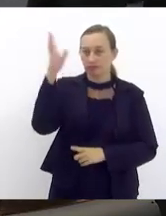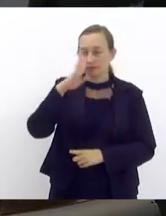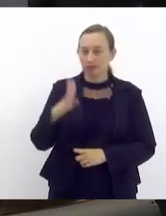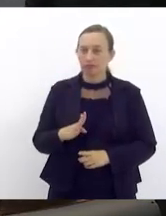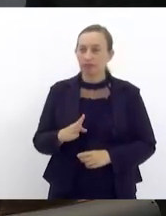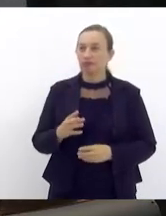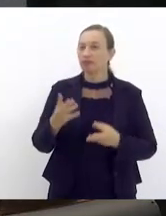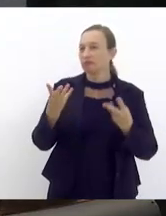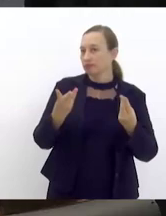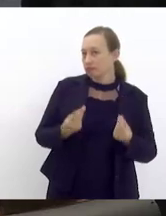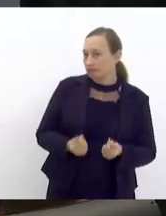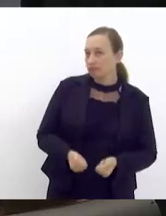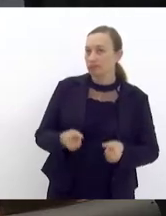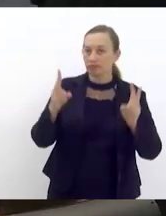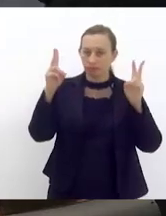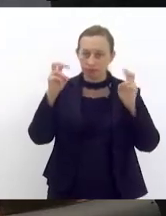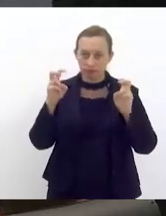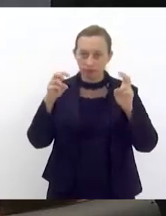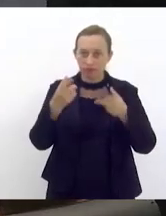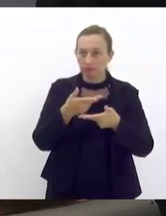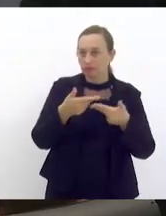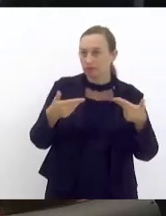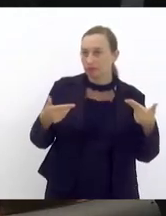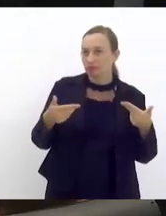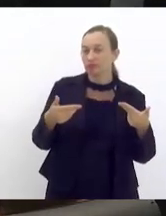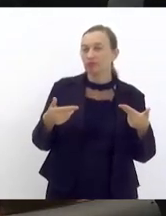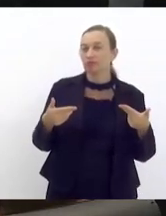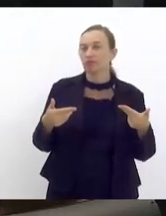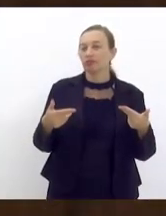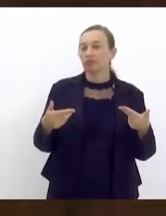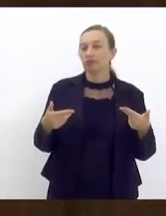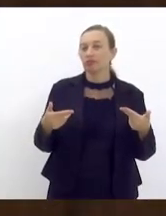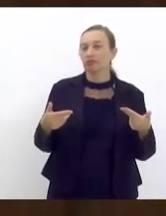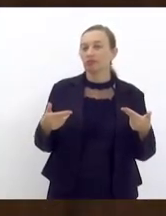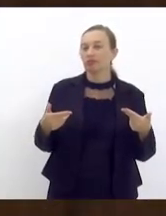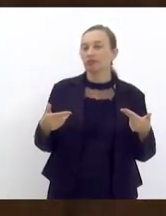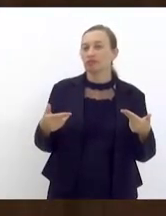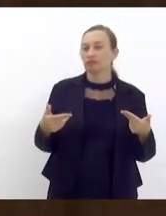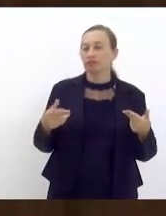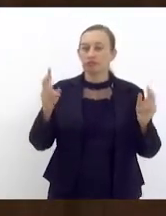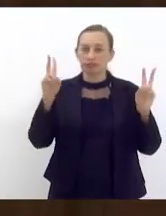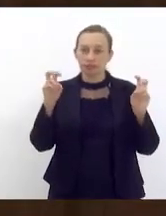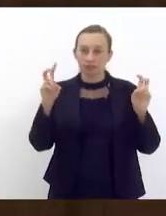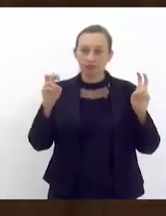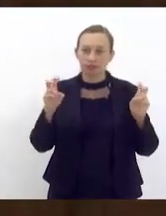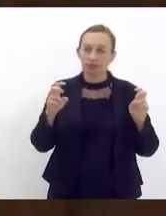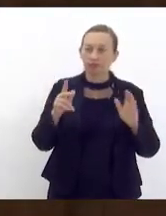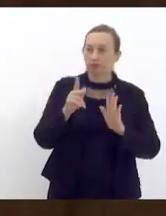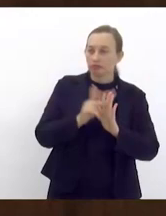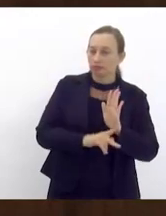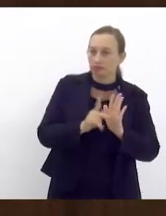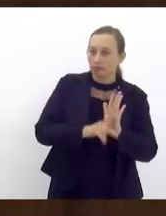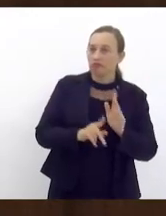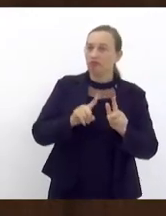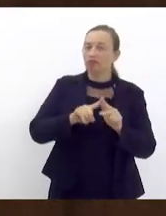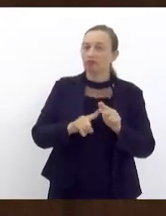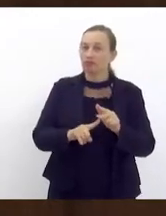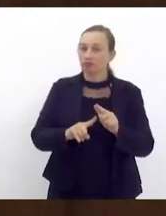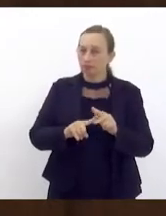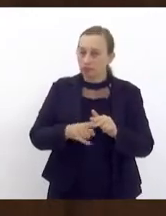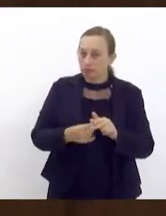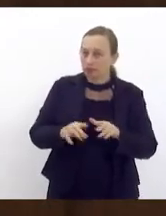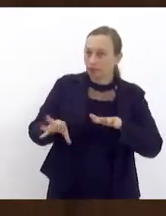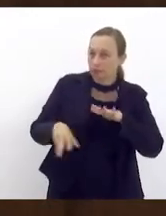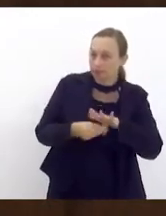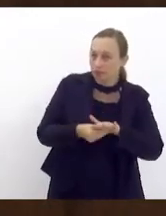questão é sensível havia uma série de indefinições em relação ao projeto a manutenção não da emenda eu